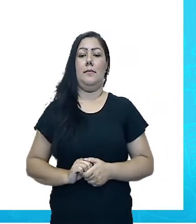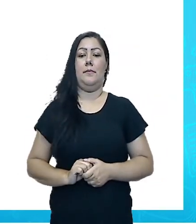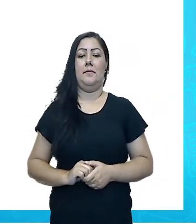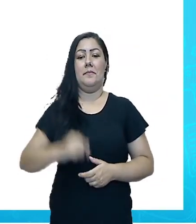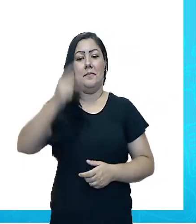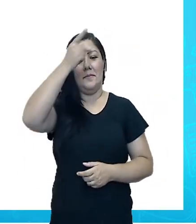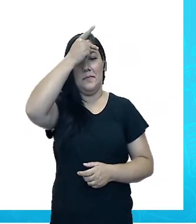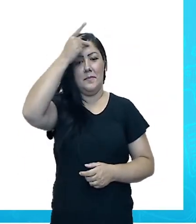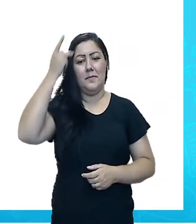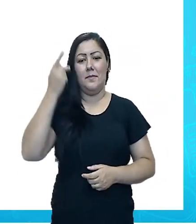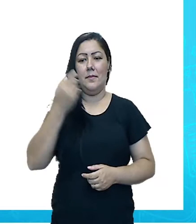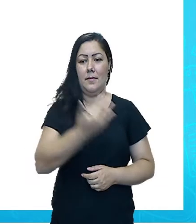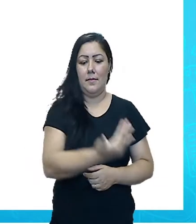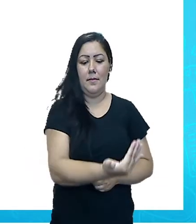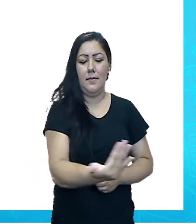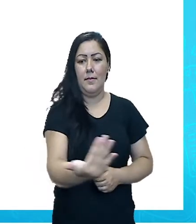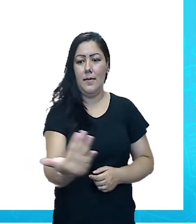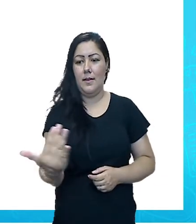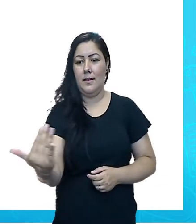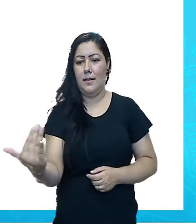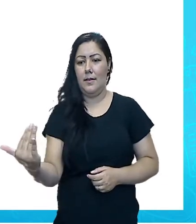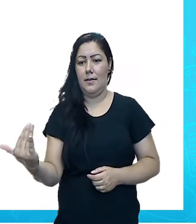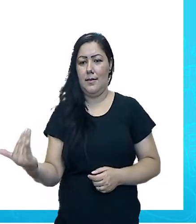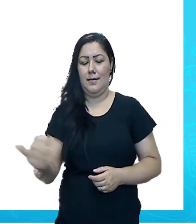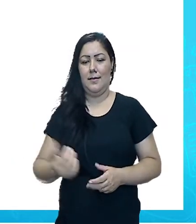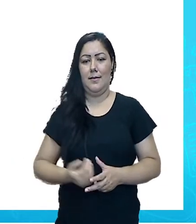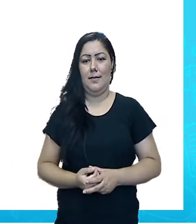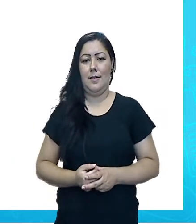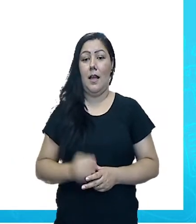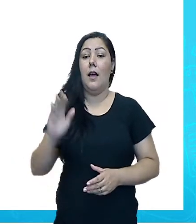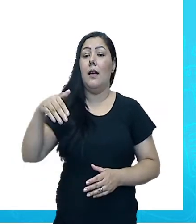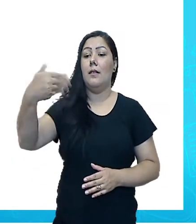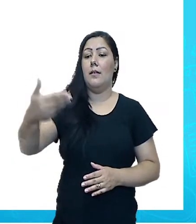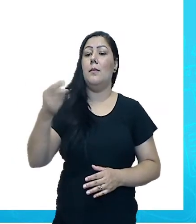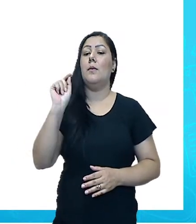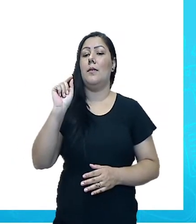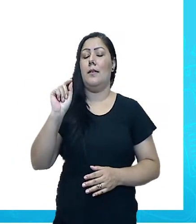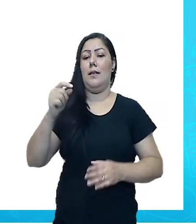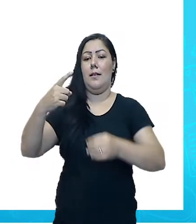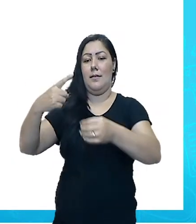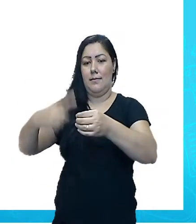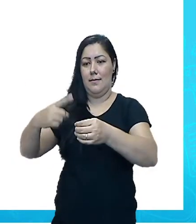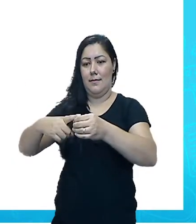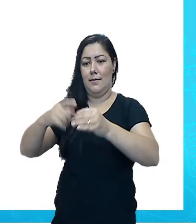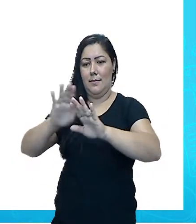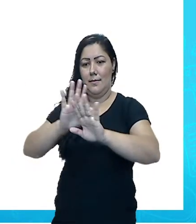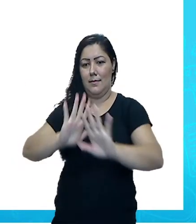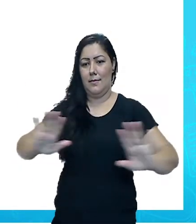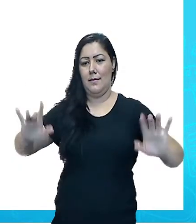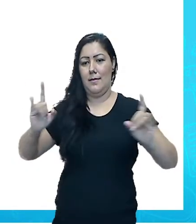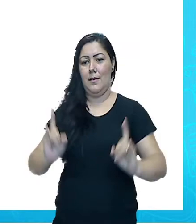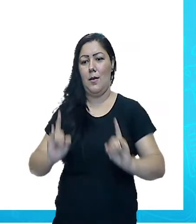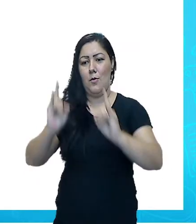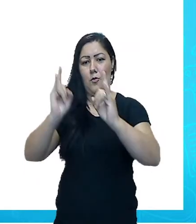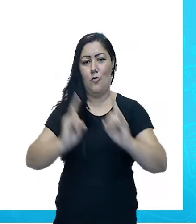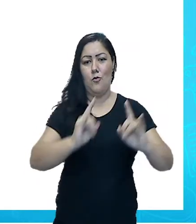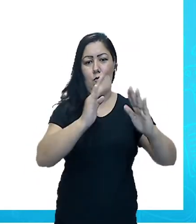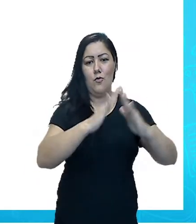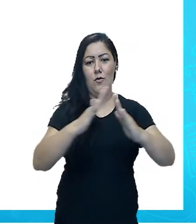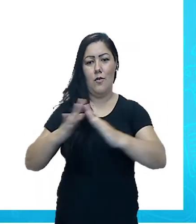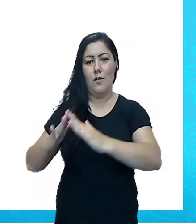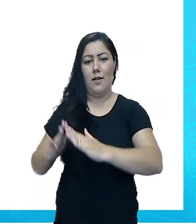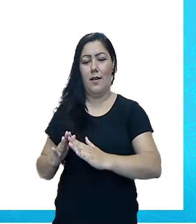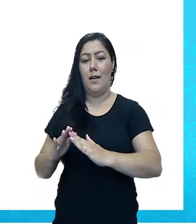pessoas. Depois nós temos o quê? A cidade. E no fundo, o oceano.